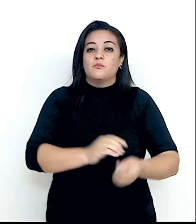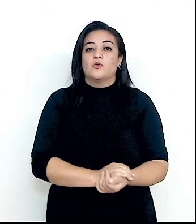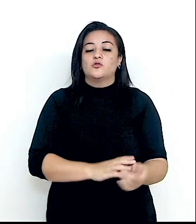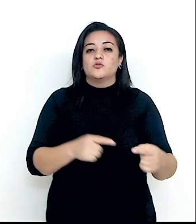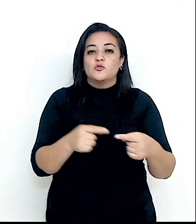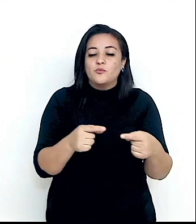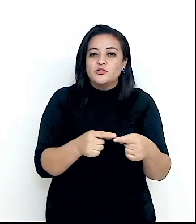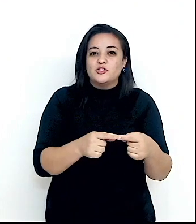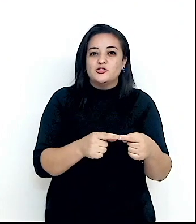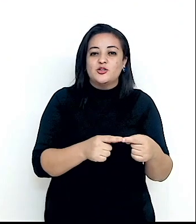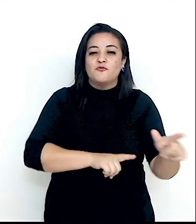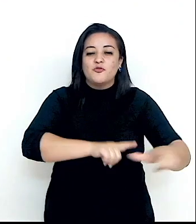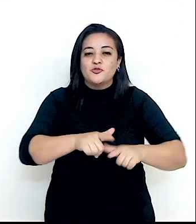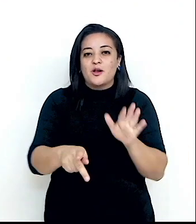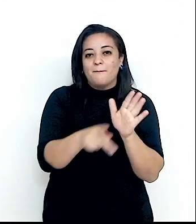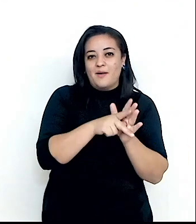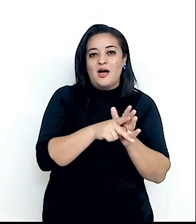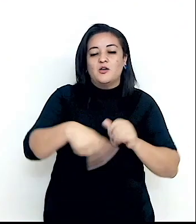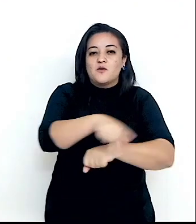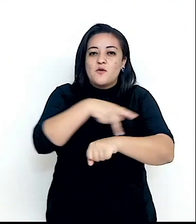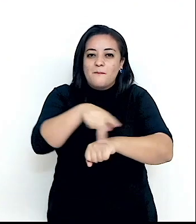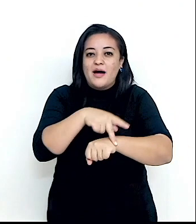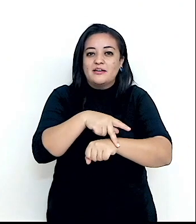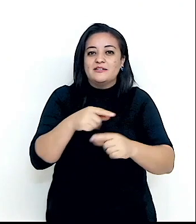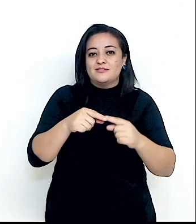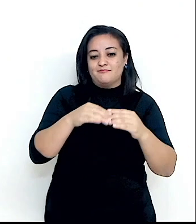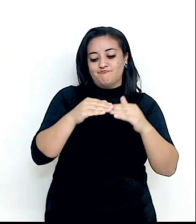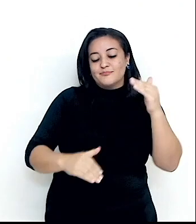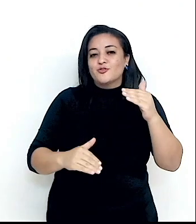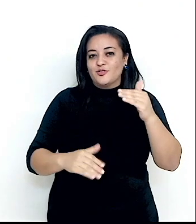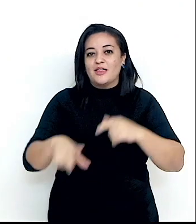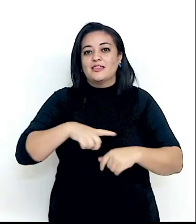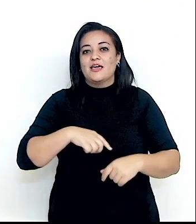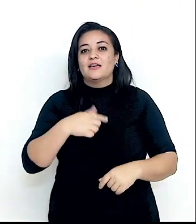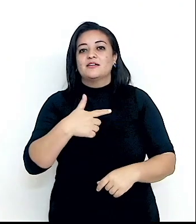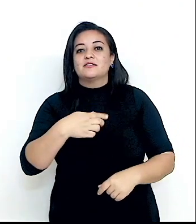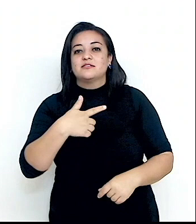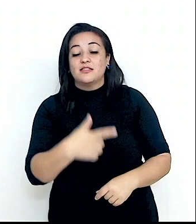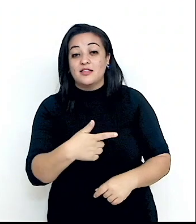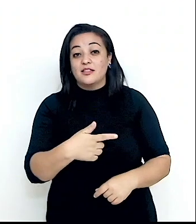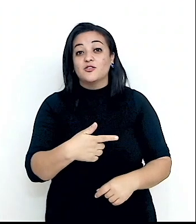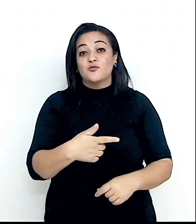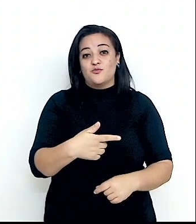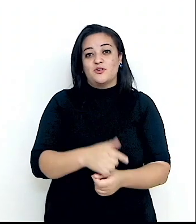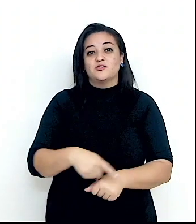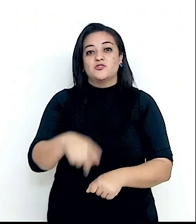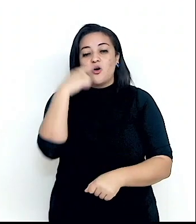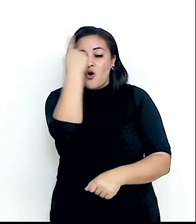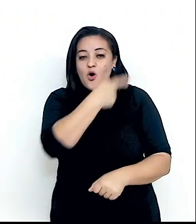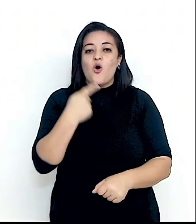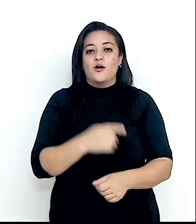projeto de resolução, o país que discordar tem apenas 72 horas para reagir. do